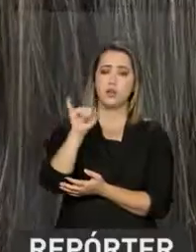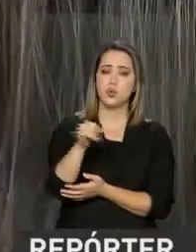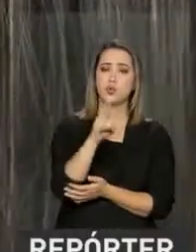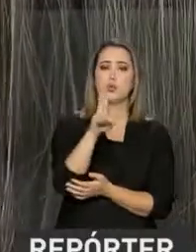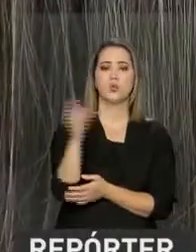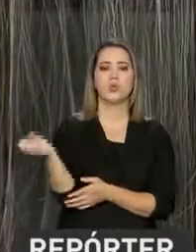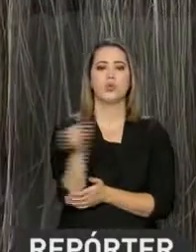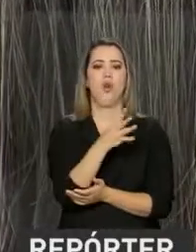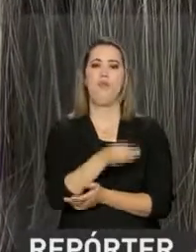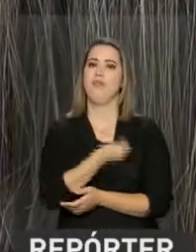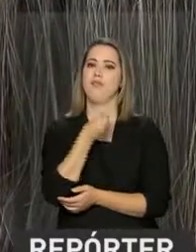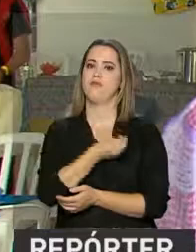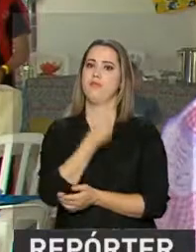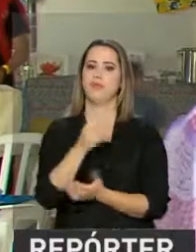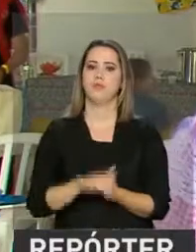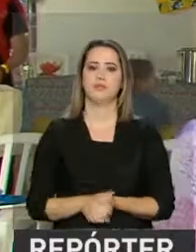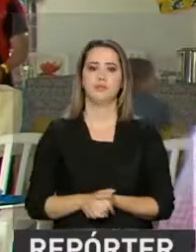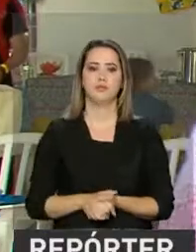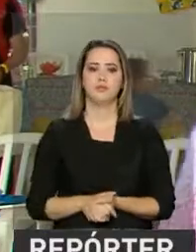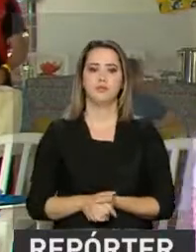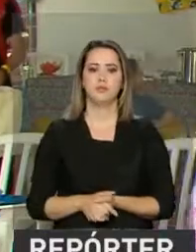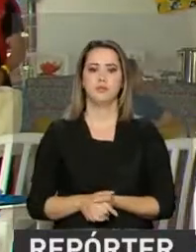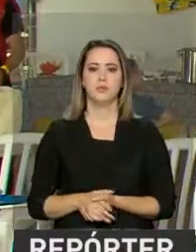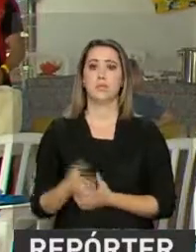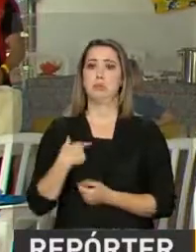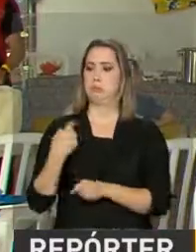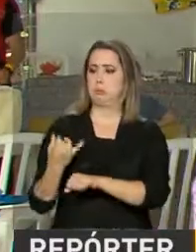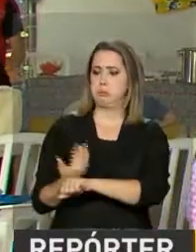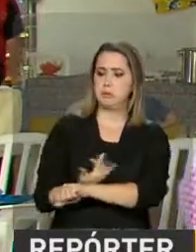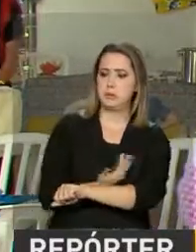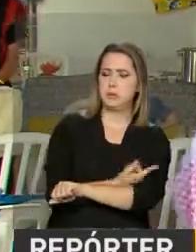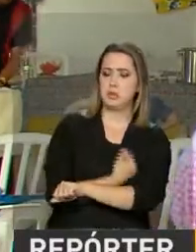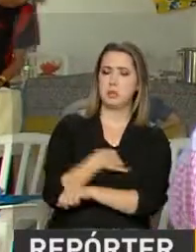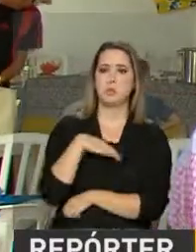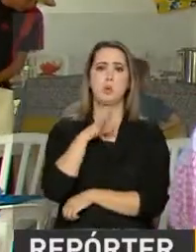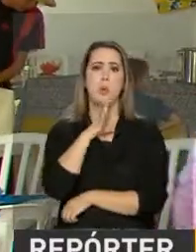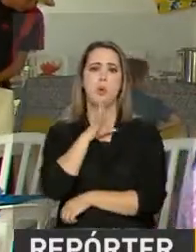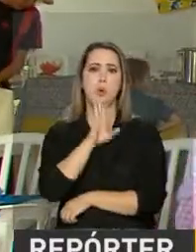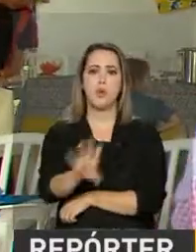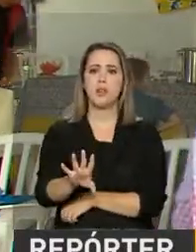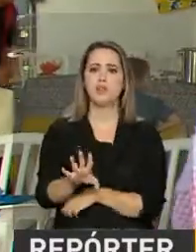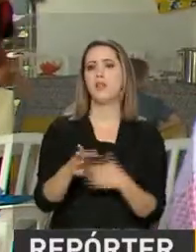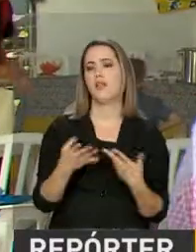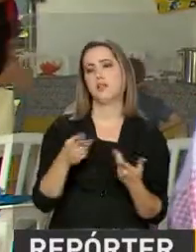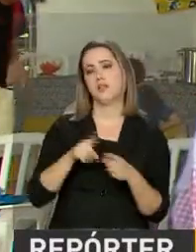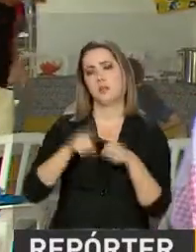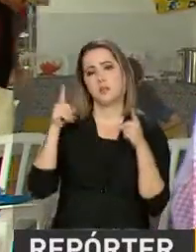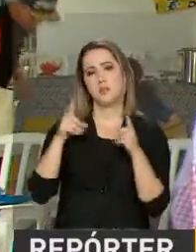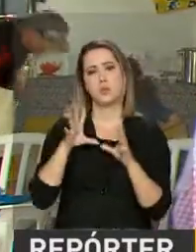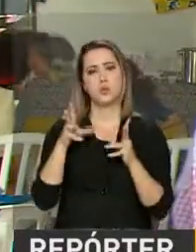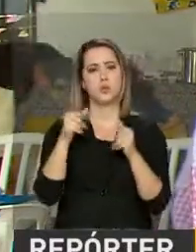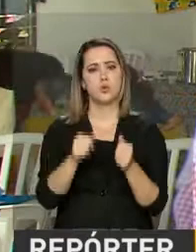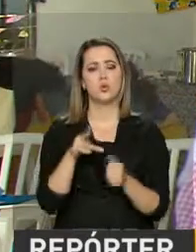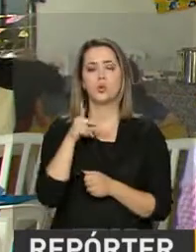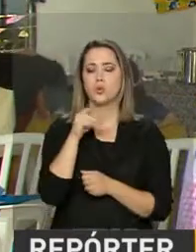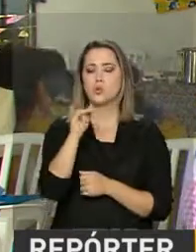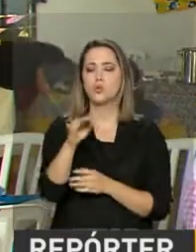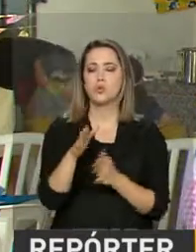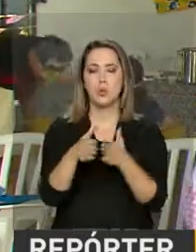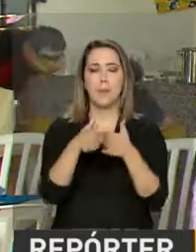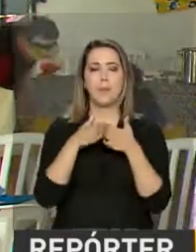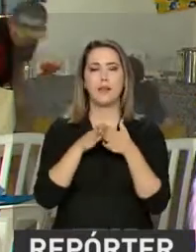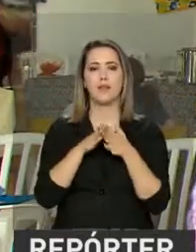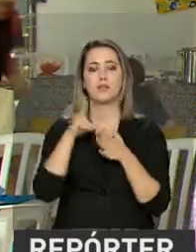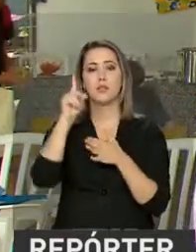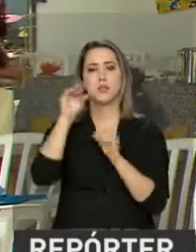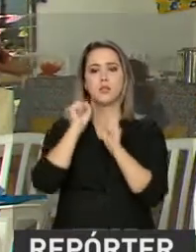emociona ao falar da ajuda que recebeu. Eu não sei quem é, que nós não podemos saber, mas todos os dias eu peço a